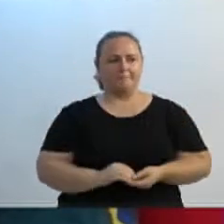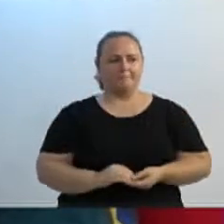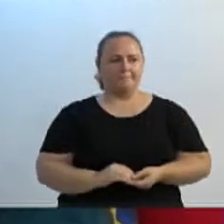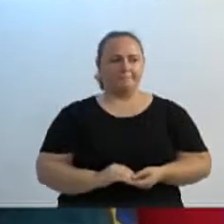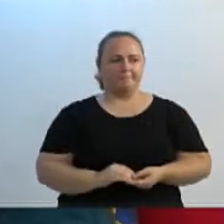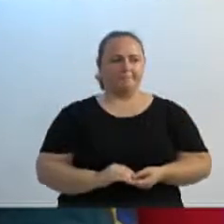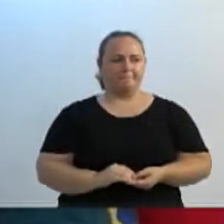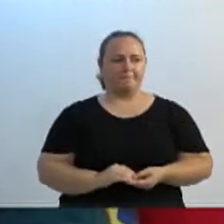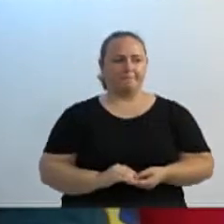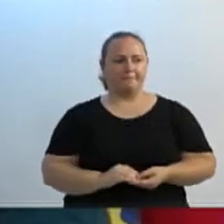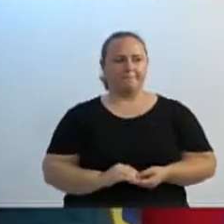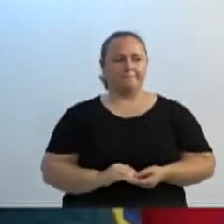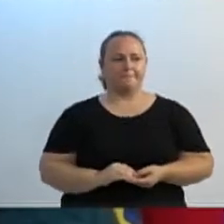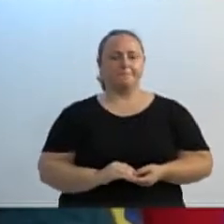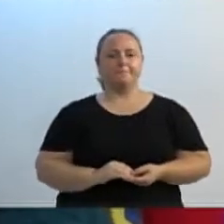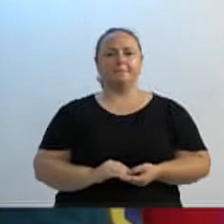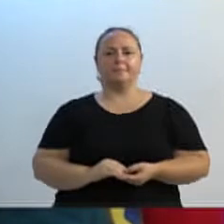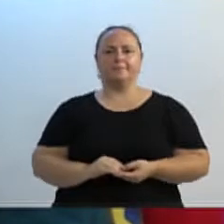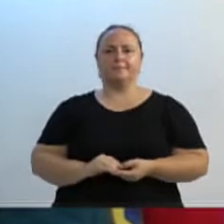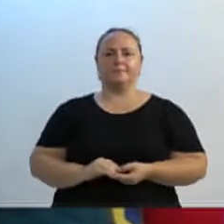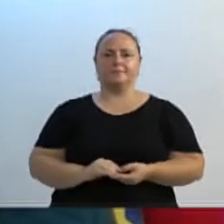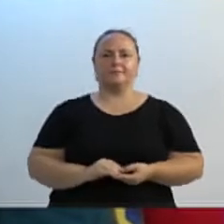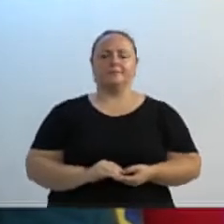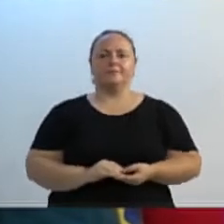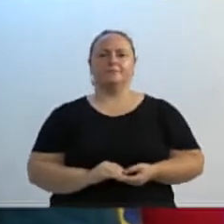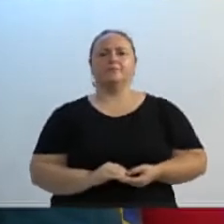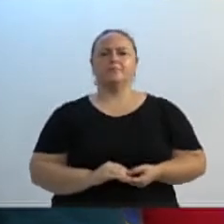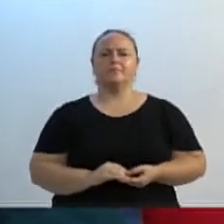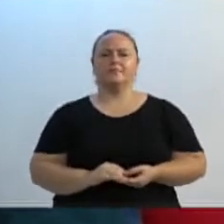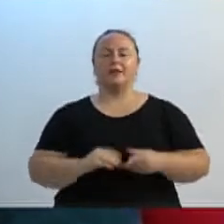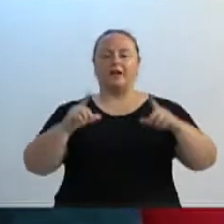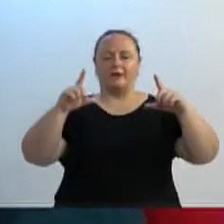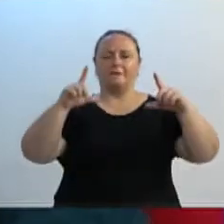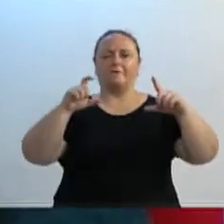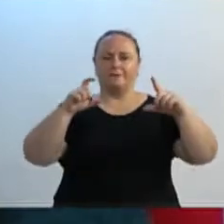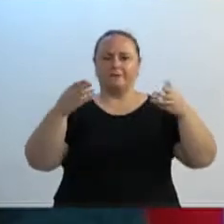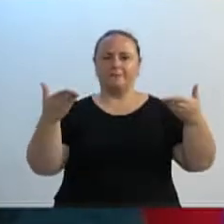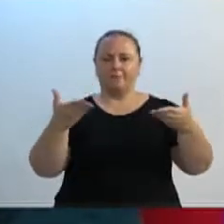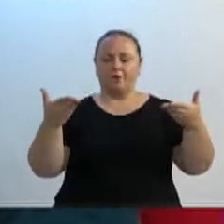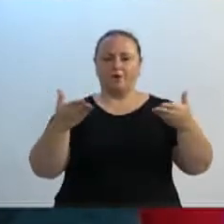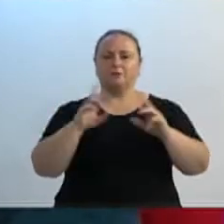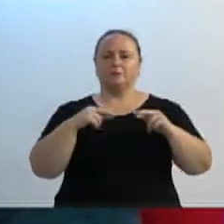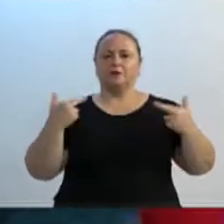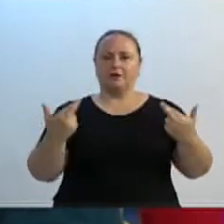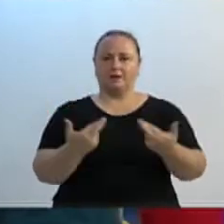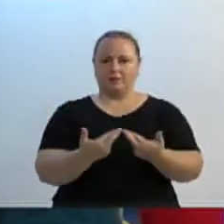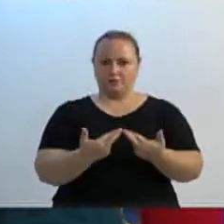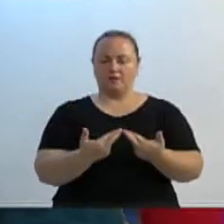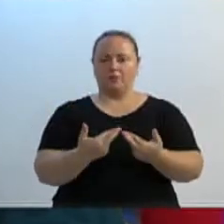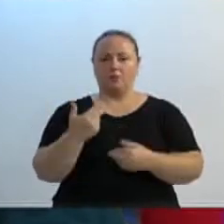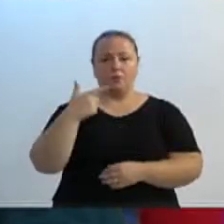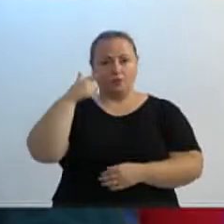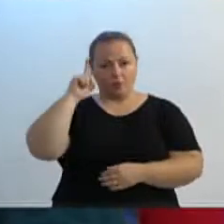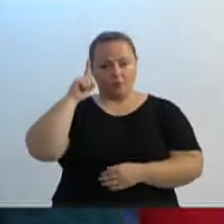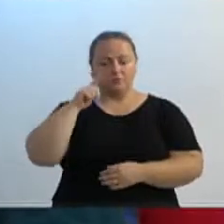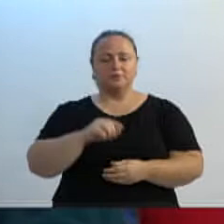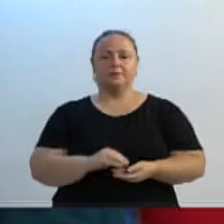inicie hoje com a primeira foto, se puder colocar a foto, reunião no Centenário ontem à noite,